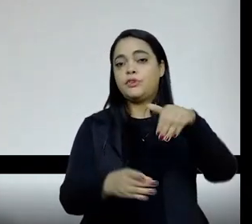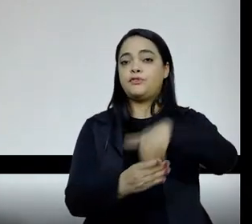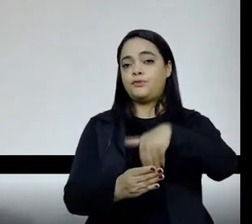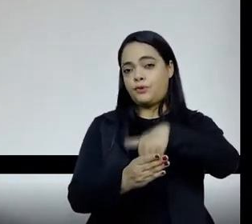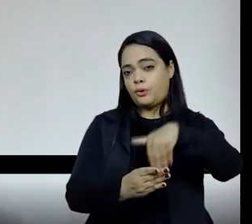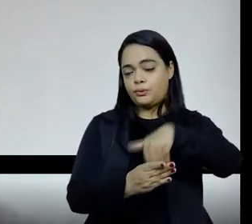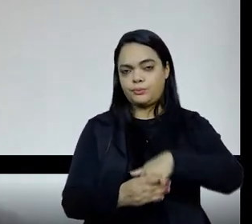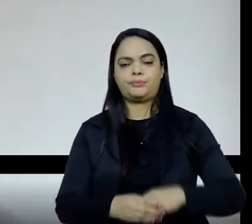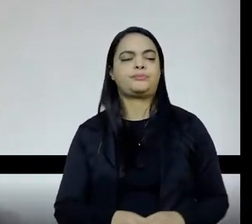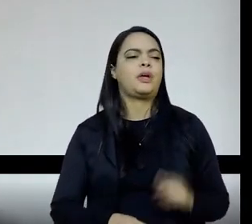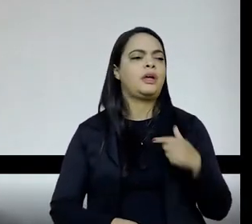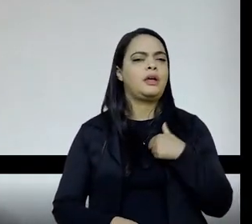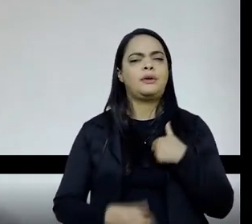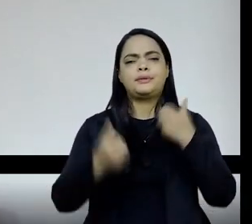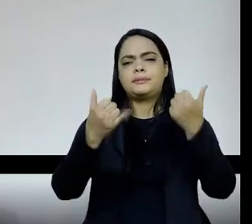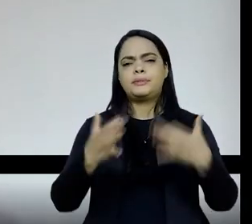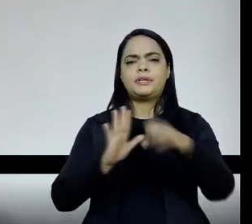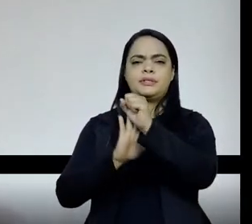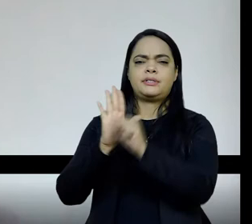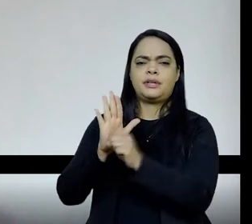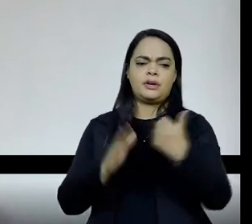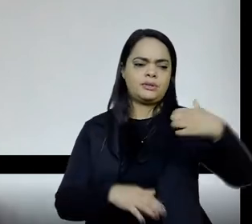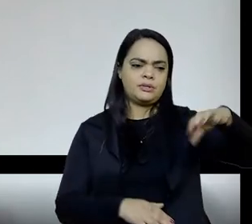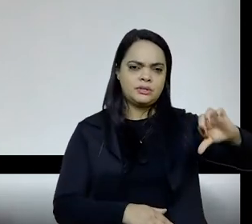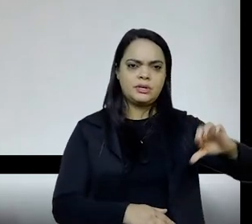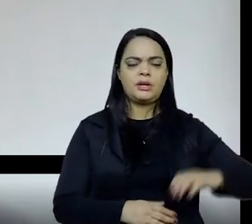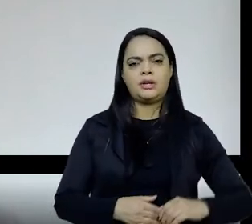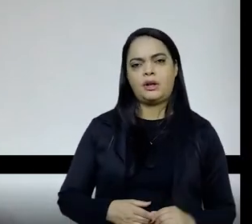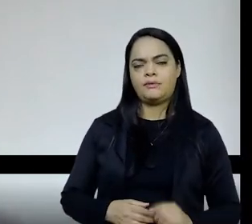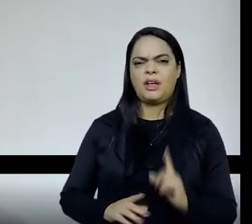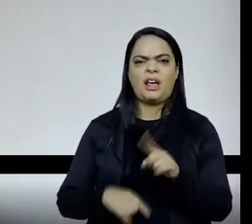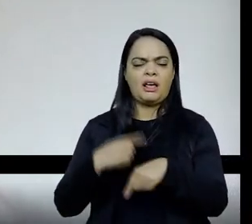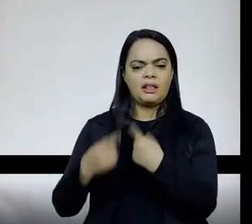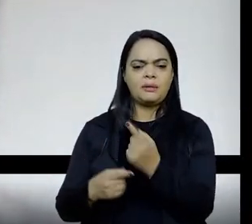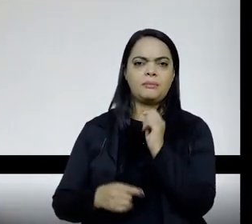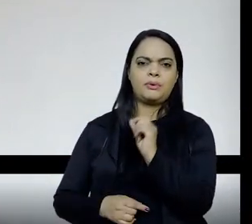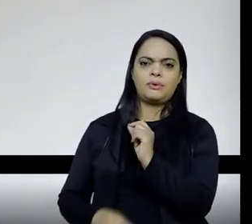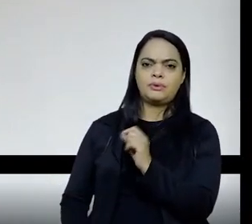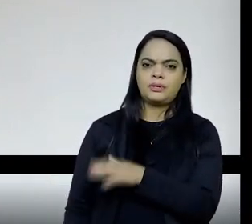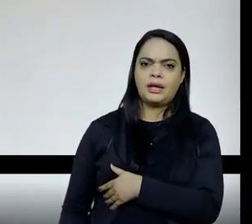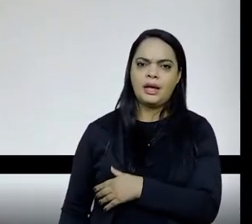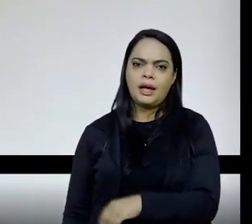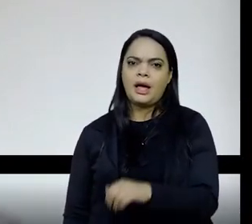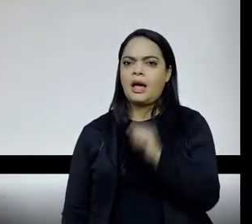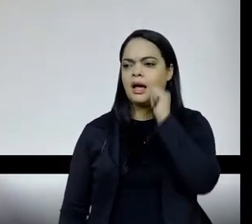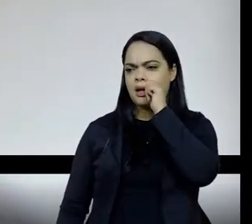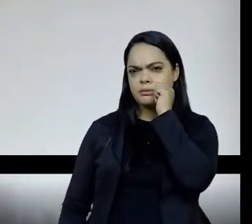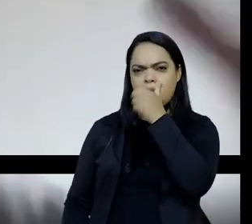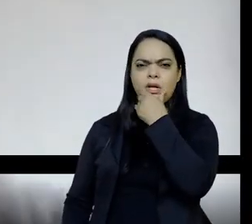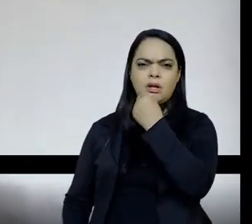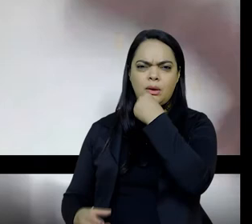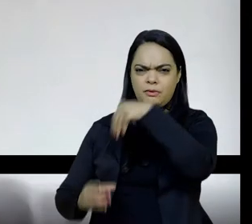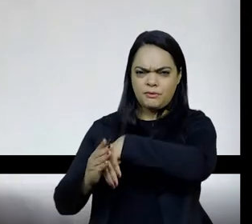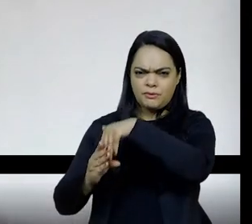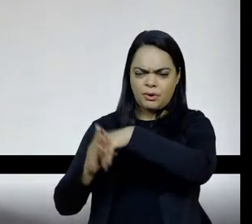aí estou lá falando do século XIX e de repente aparece os eleitores e as eleitoras no século XIX, quer dizer,